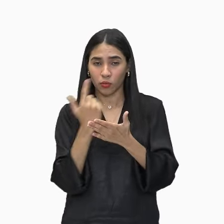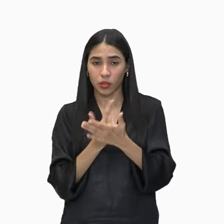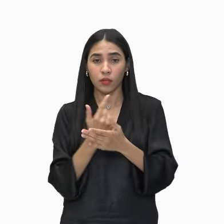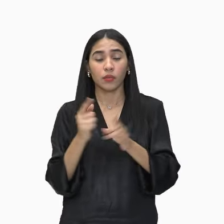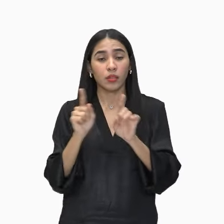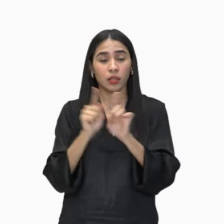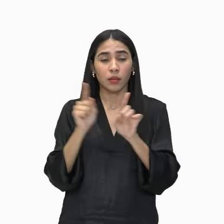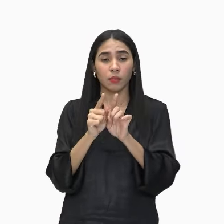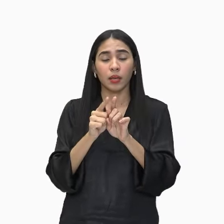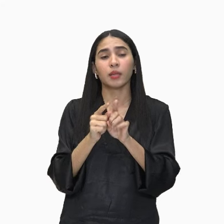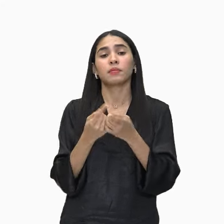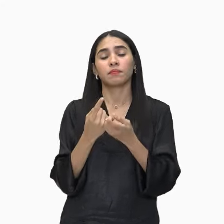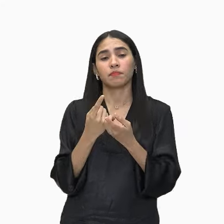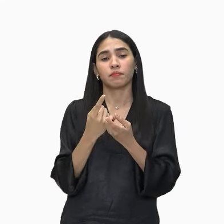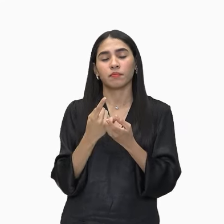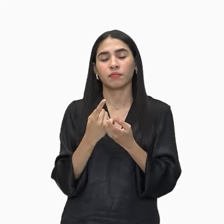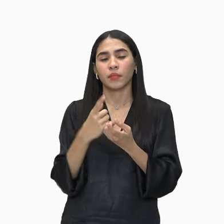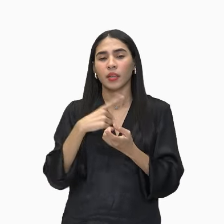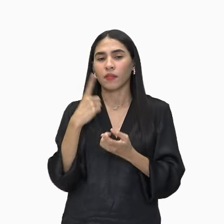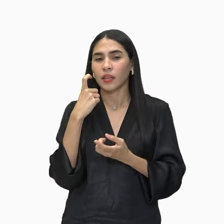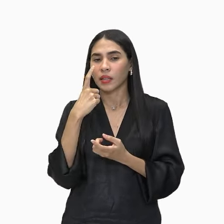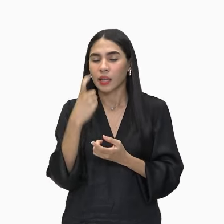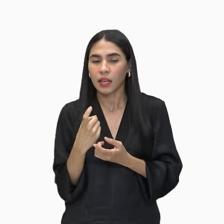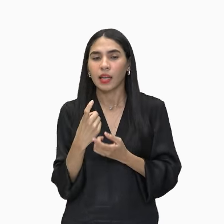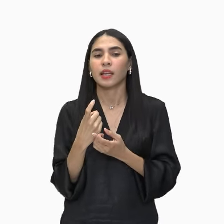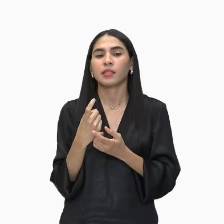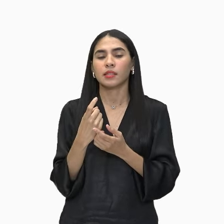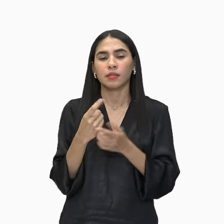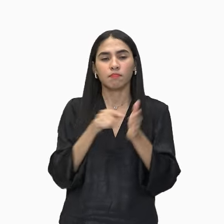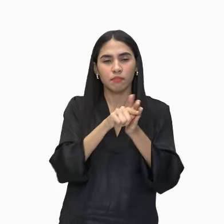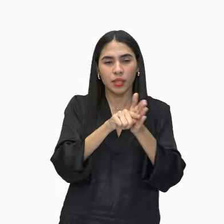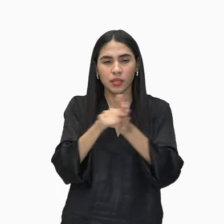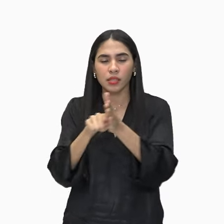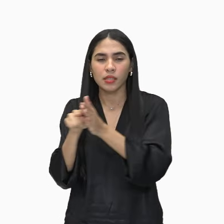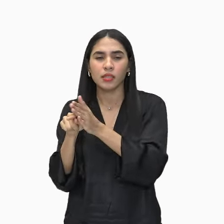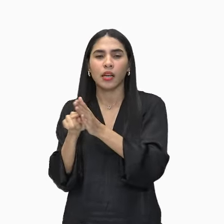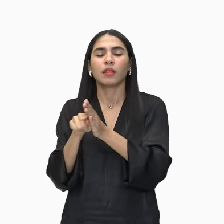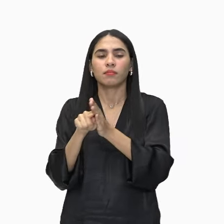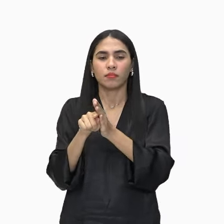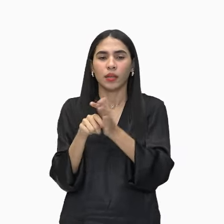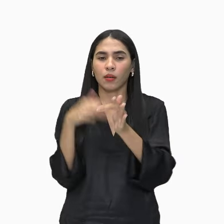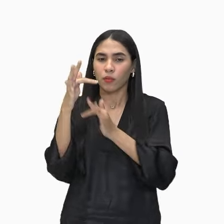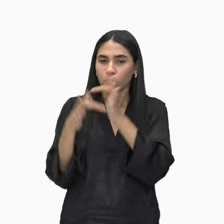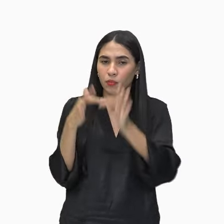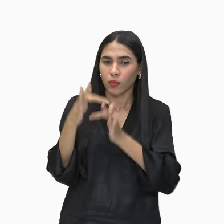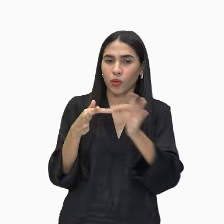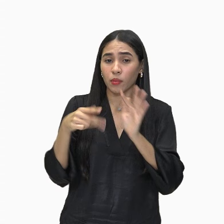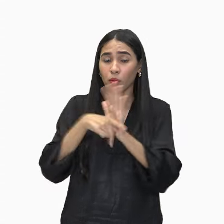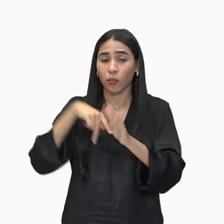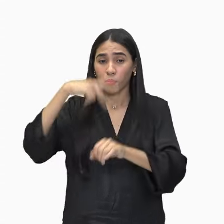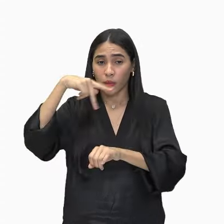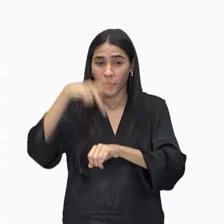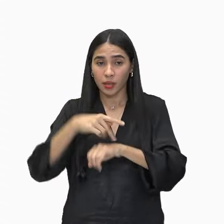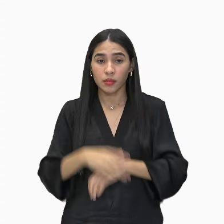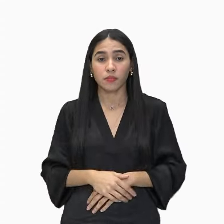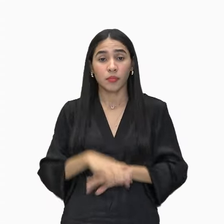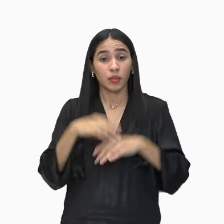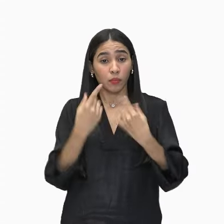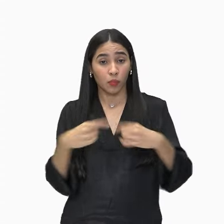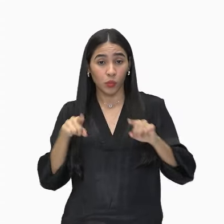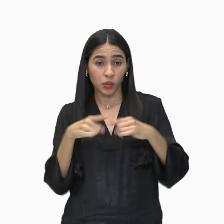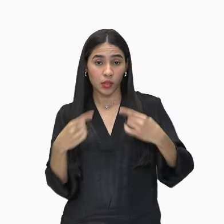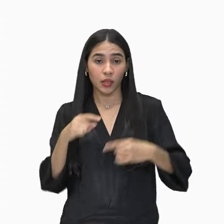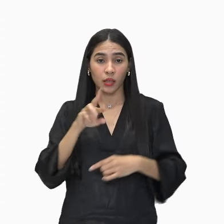trazer essas tradições orais e folclóricas do país. Na música, uma Rapsódia utiliza contos tradicionais ou